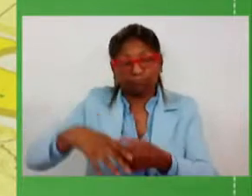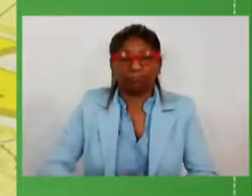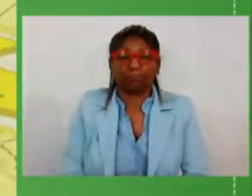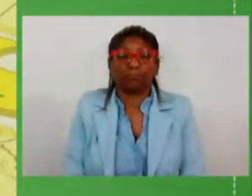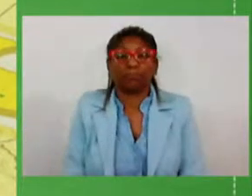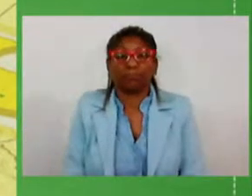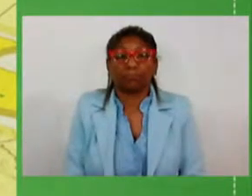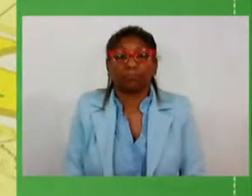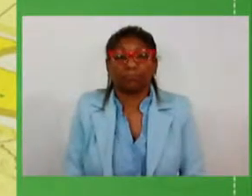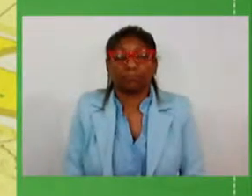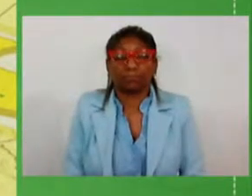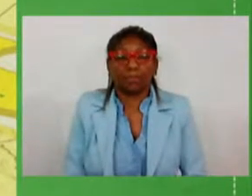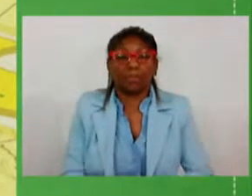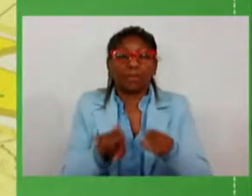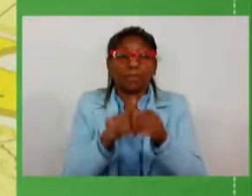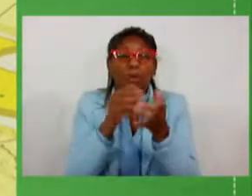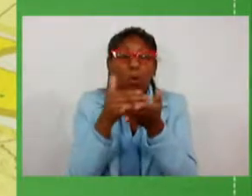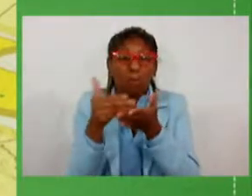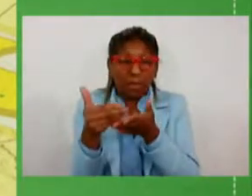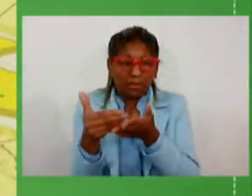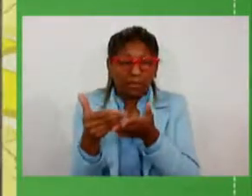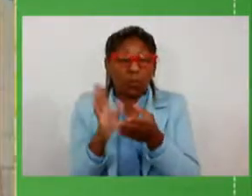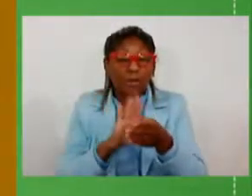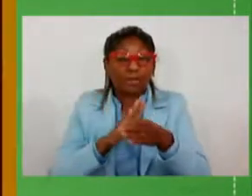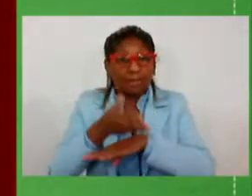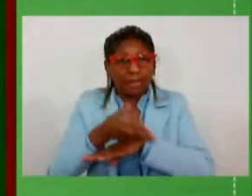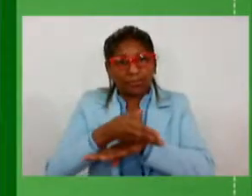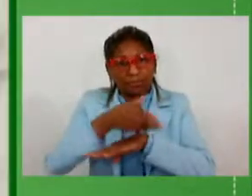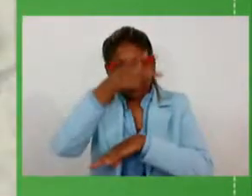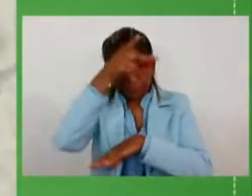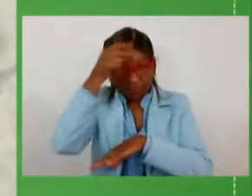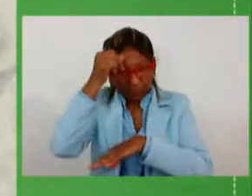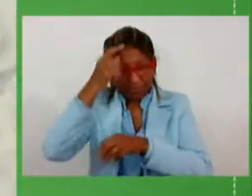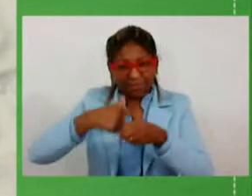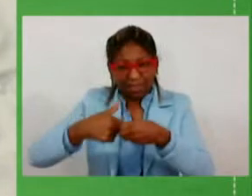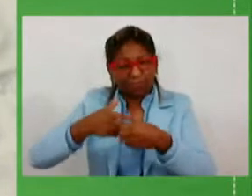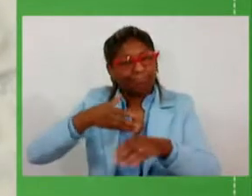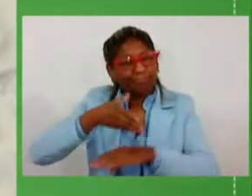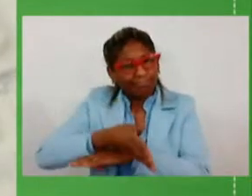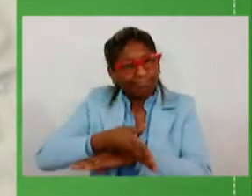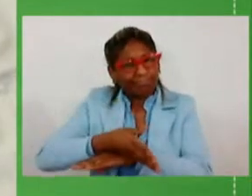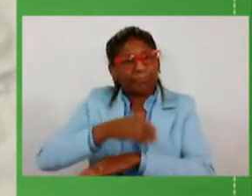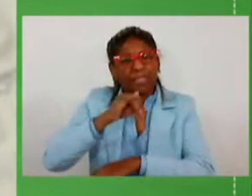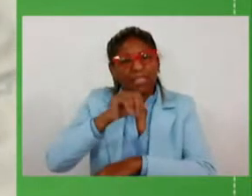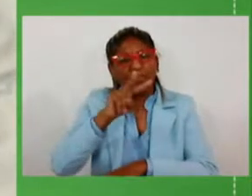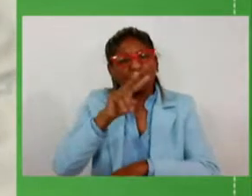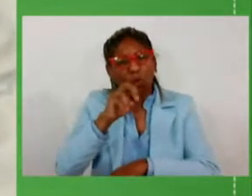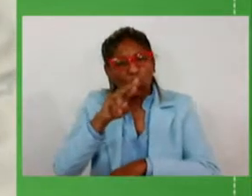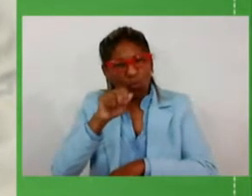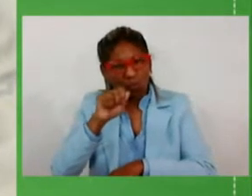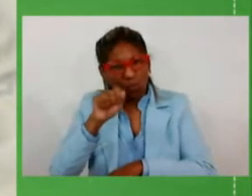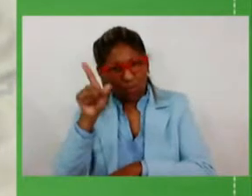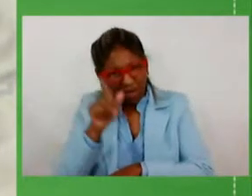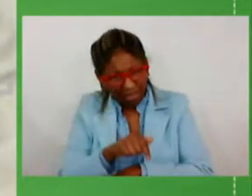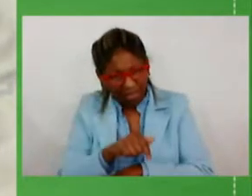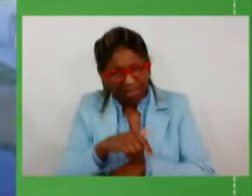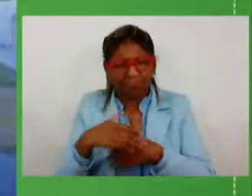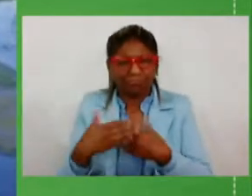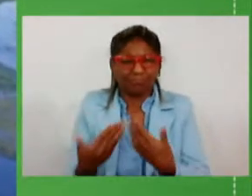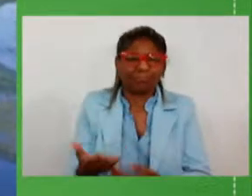a gente começa pelos acessos municipais começando por Ivorá São João do Polesine